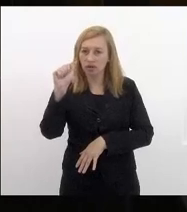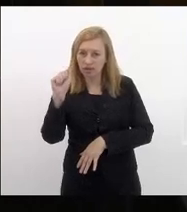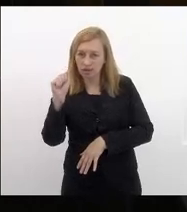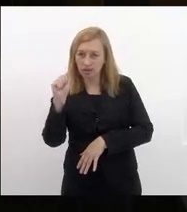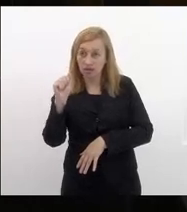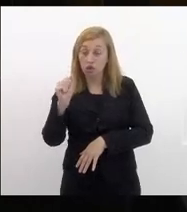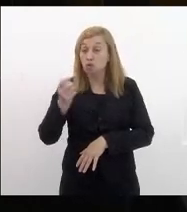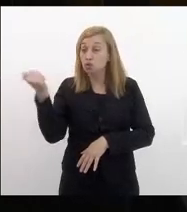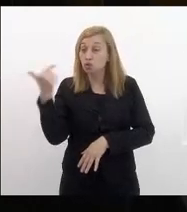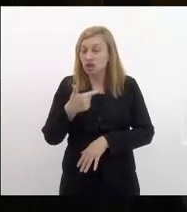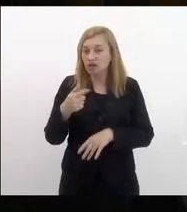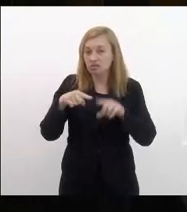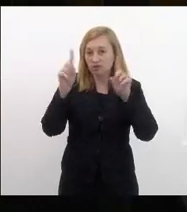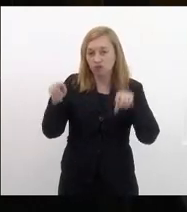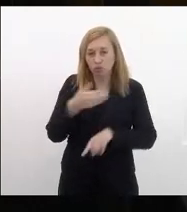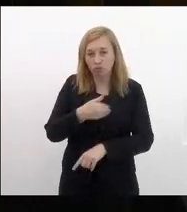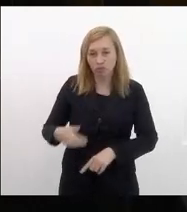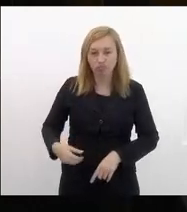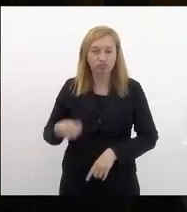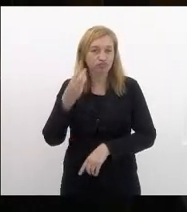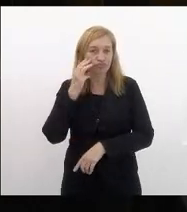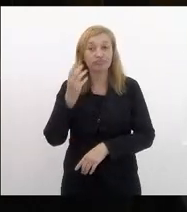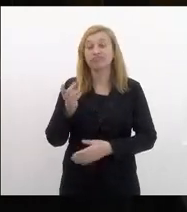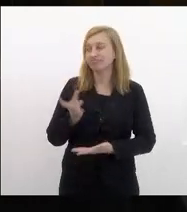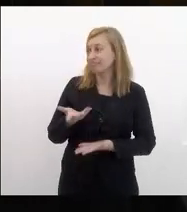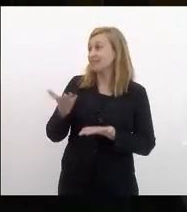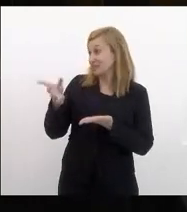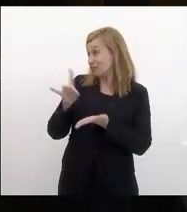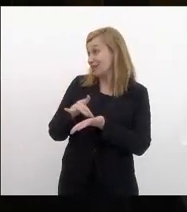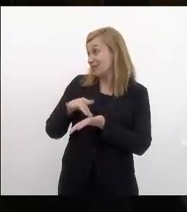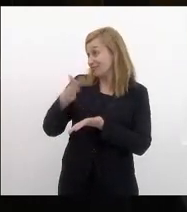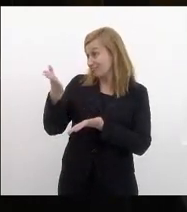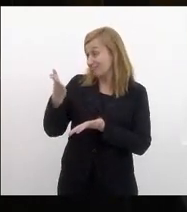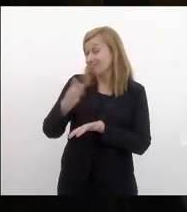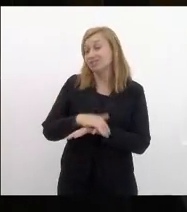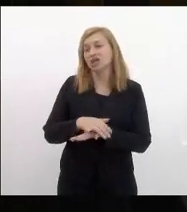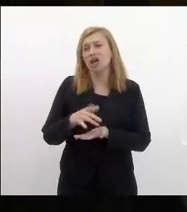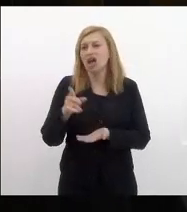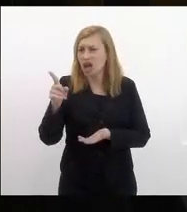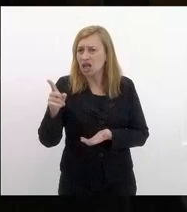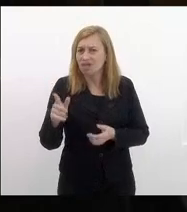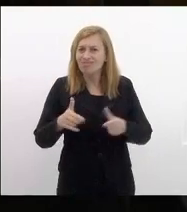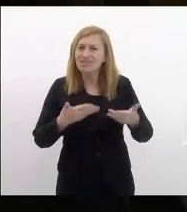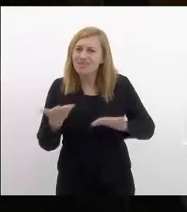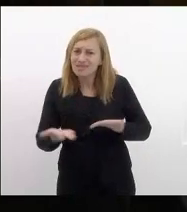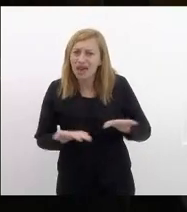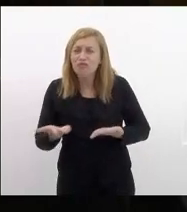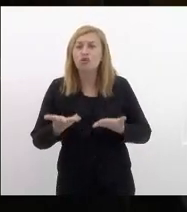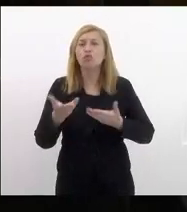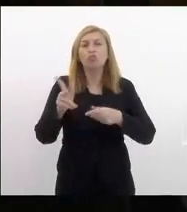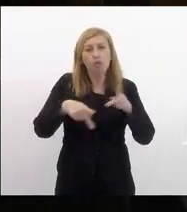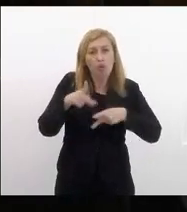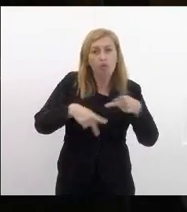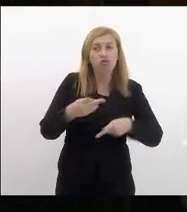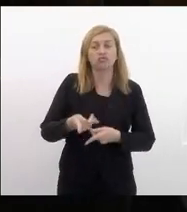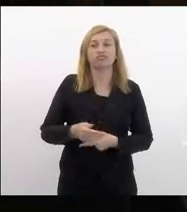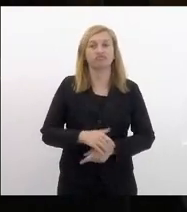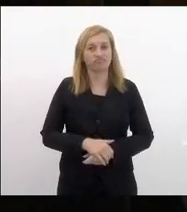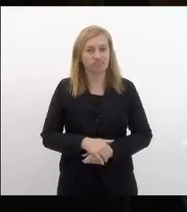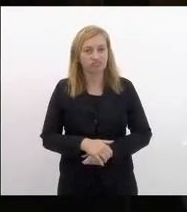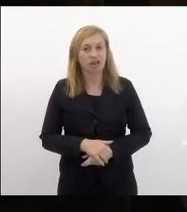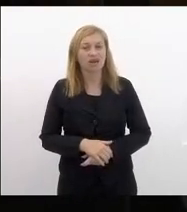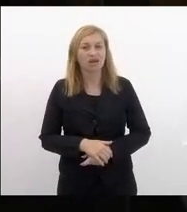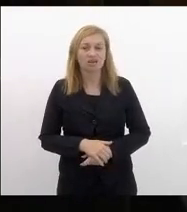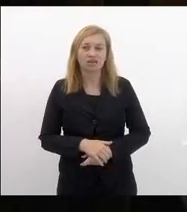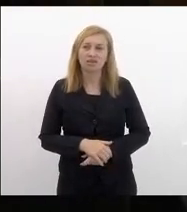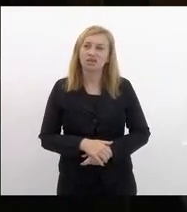do que o servidor público esse é o verdadeiro patriota ele é que serve ao povo ele que serve ao público